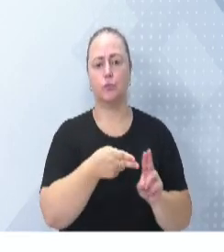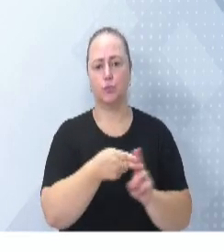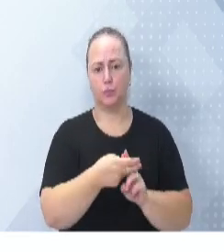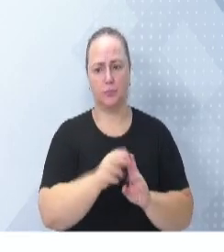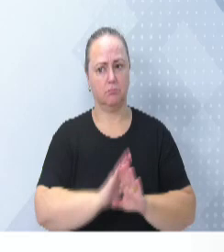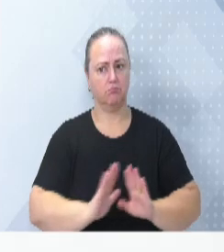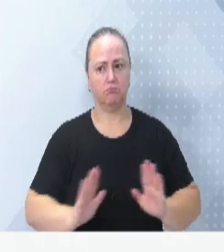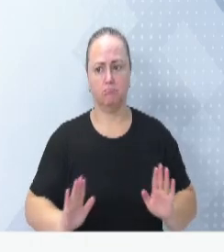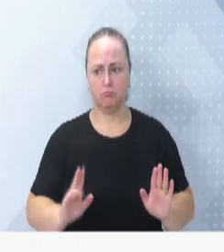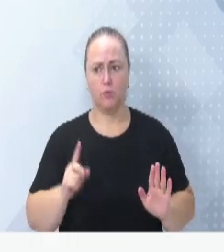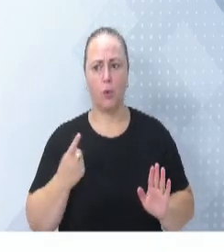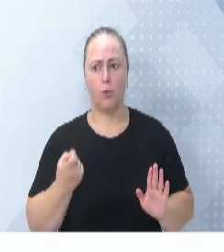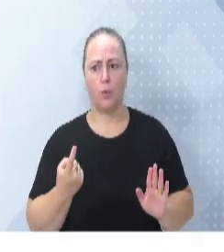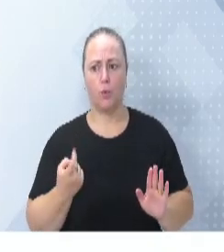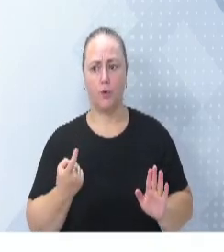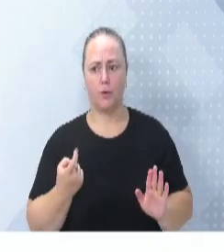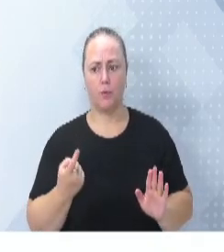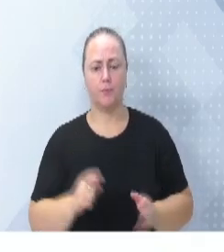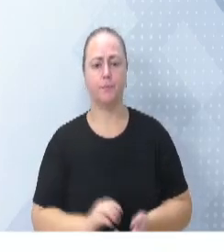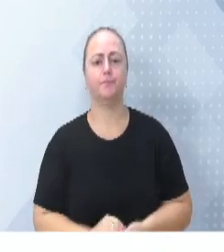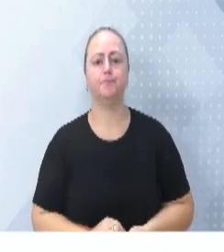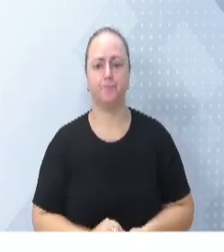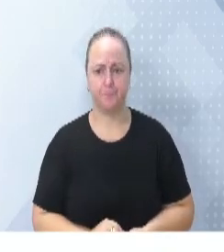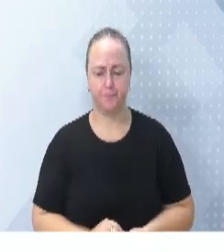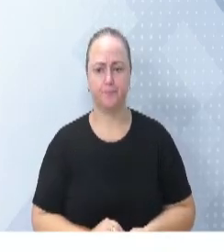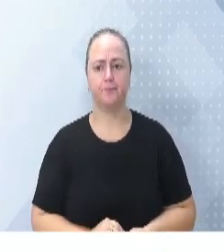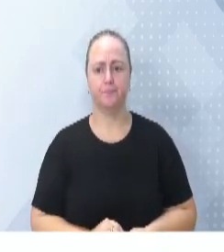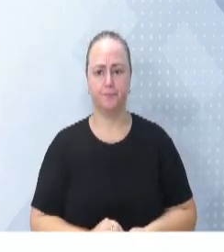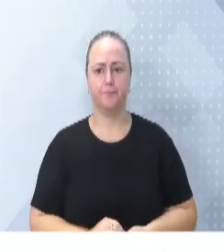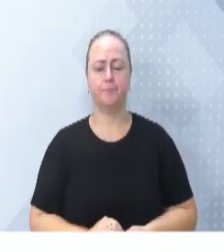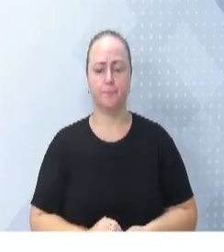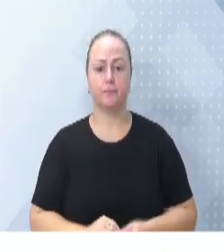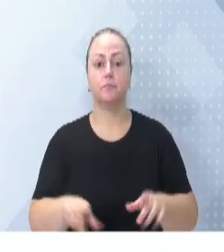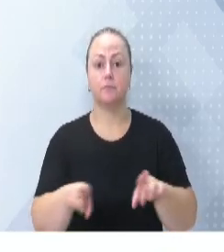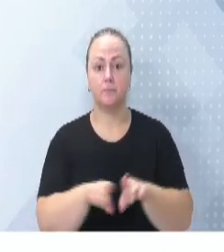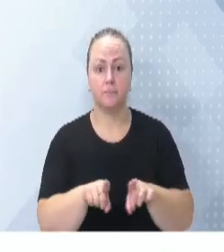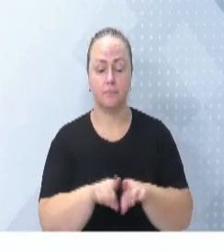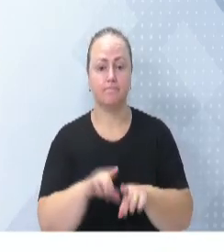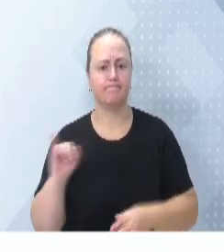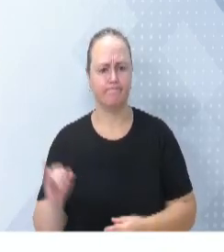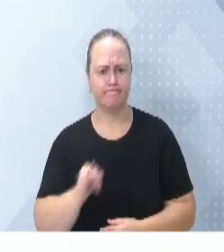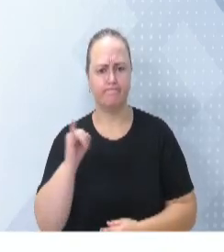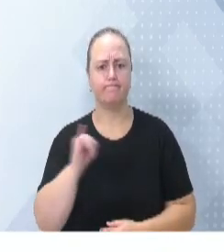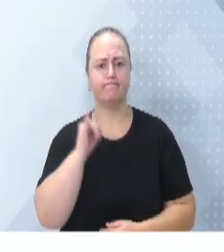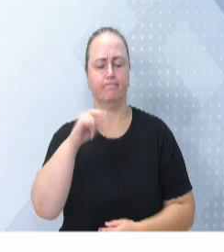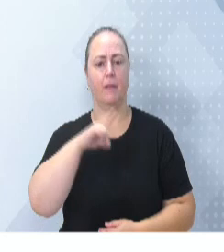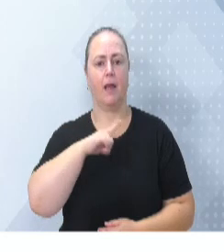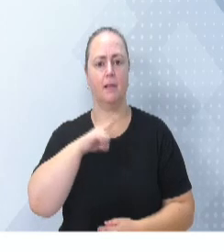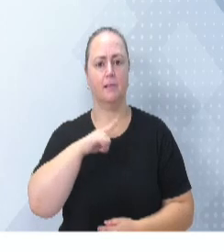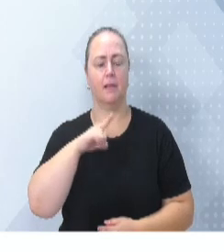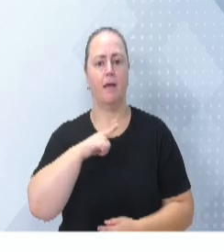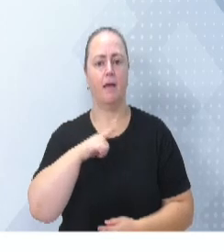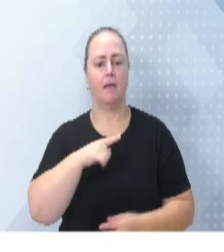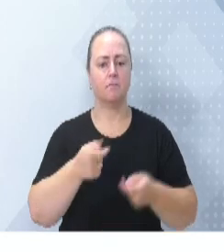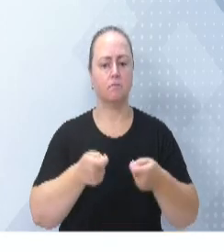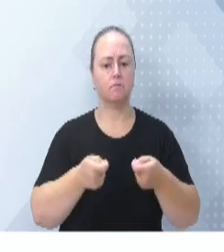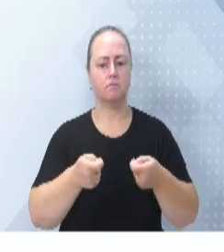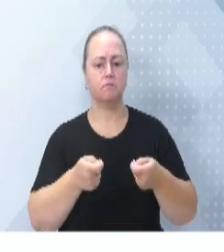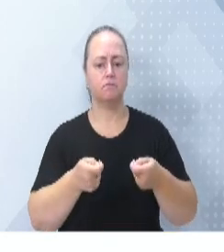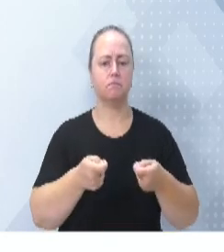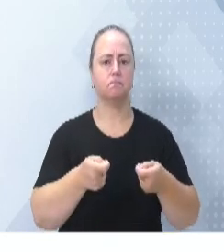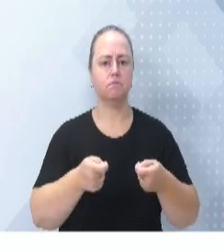região. Outro dado importante, nós trabalhamos com governança clínica, e aqui nós trabalhamos